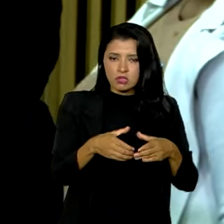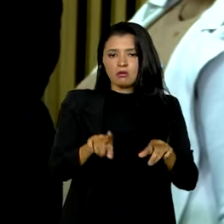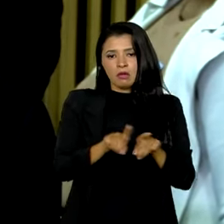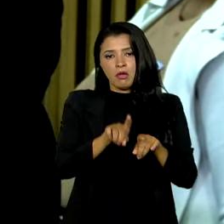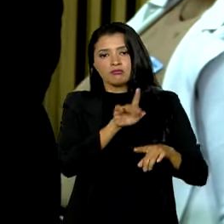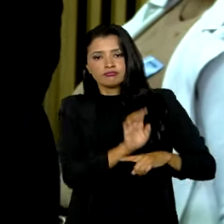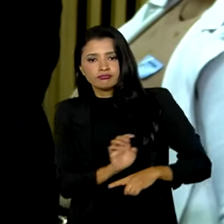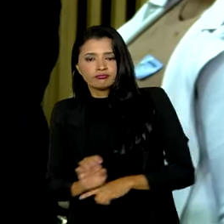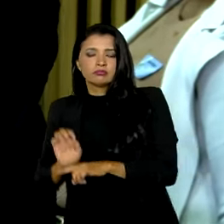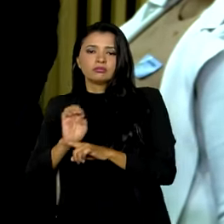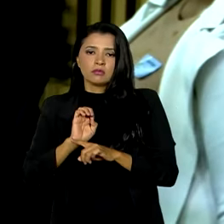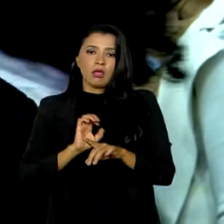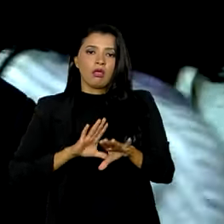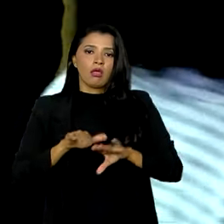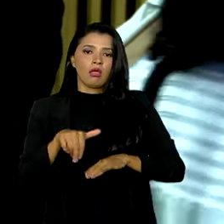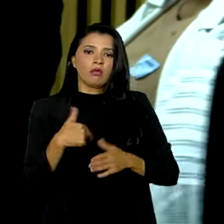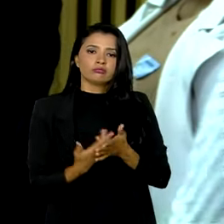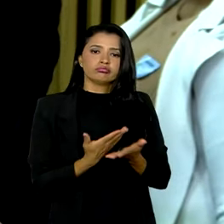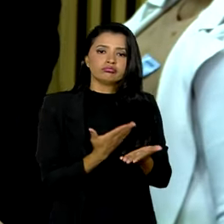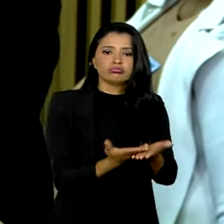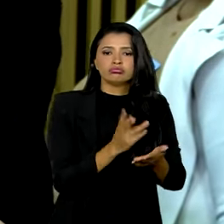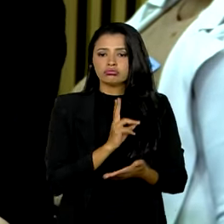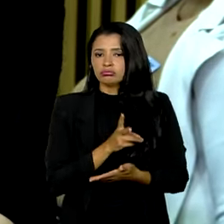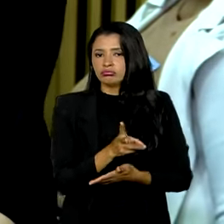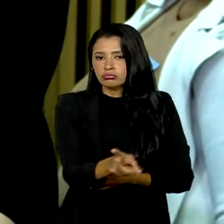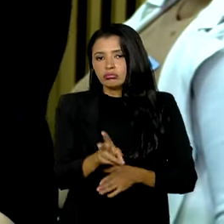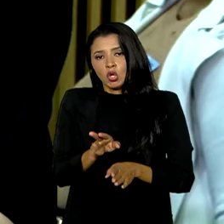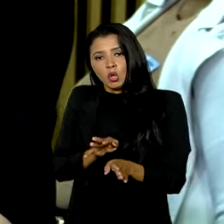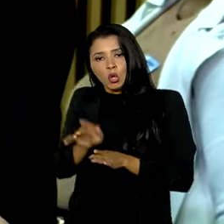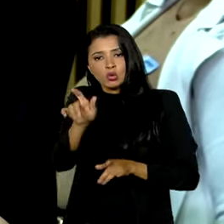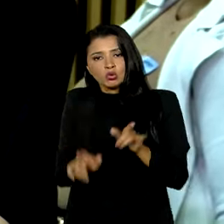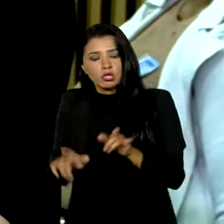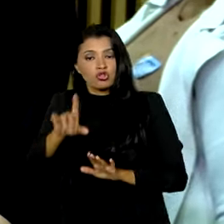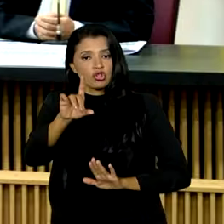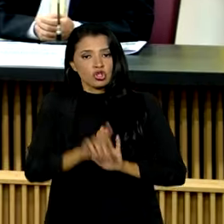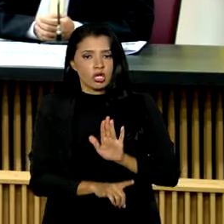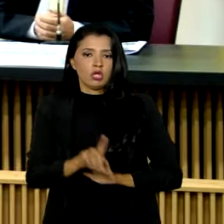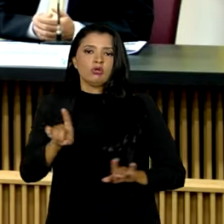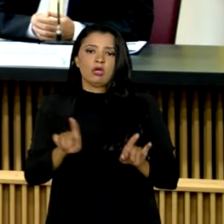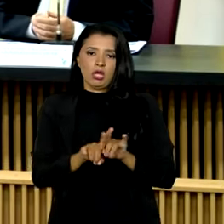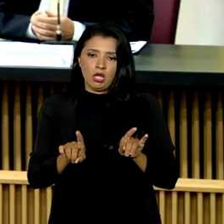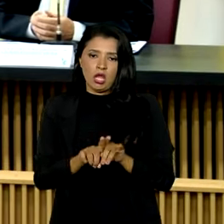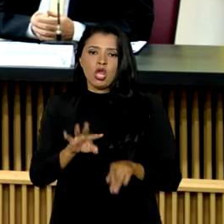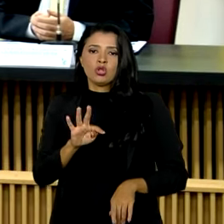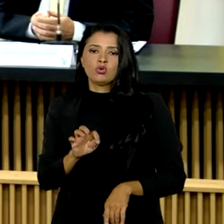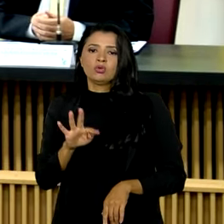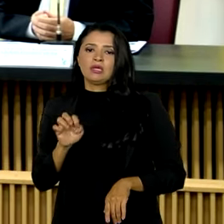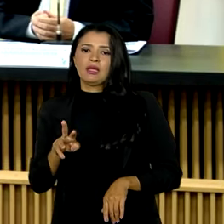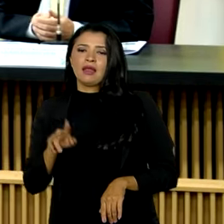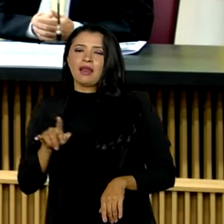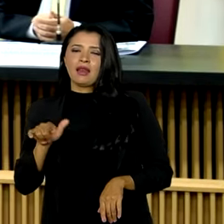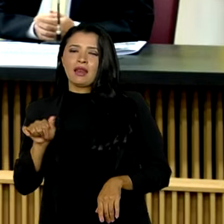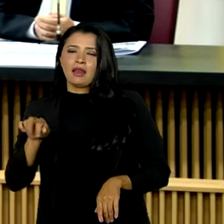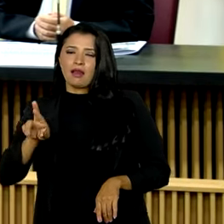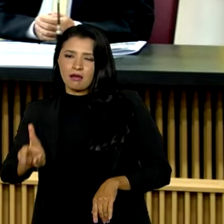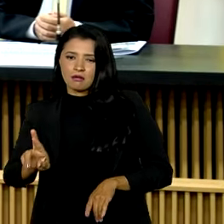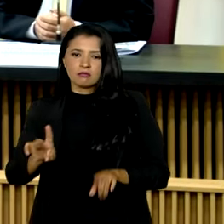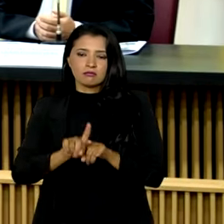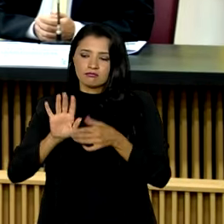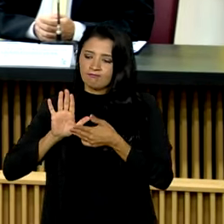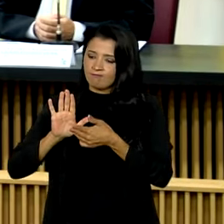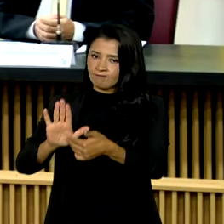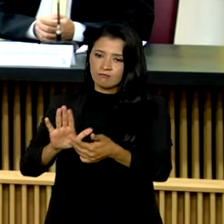e fazer uma formação permanente de conselheiros de direitos e também tutelares. Também foi apresentado um levantamento sobre